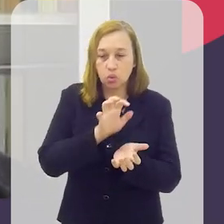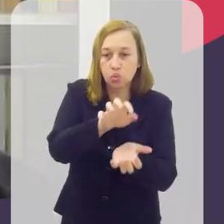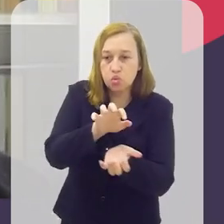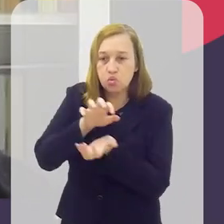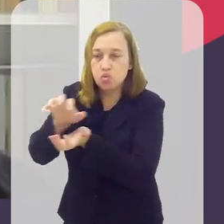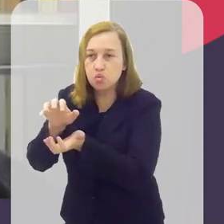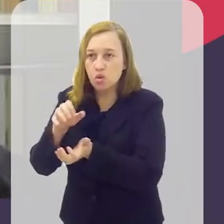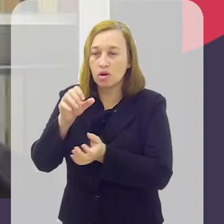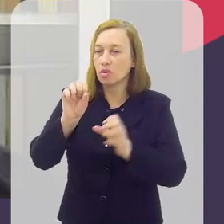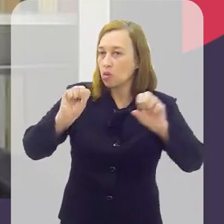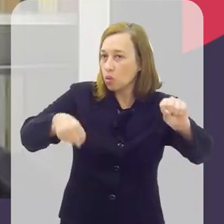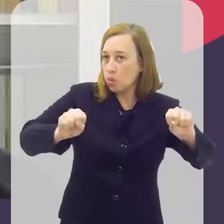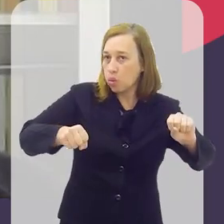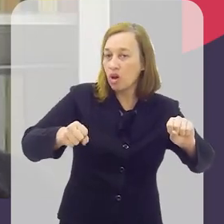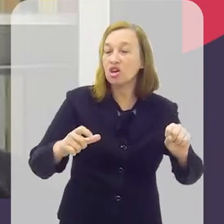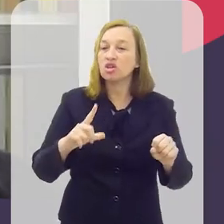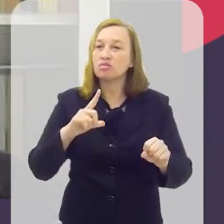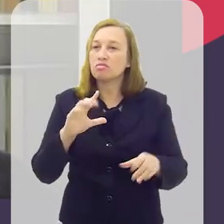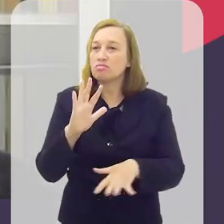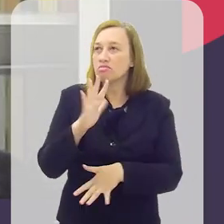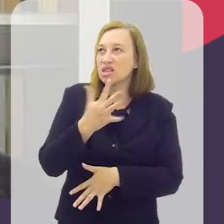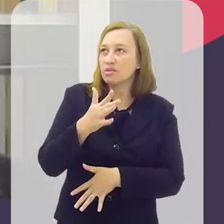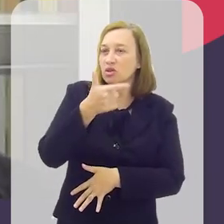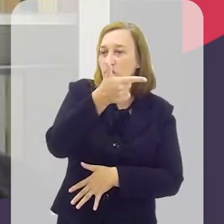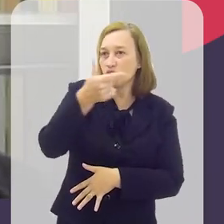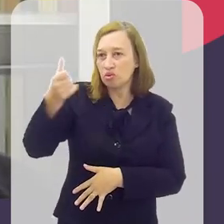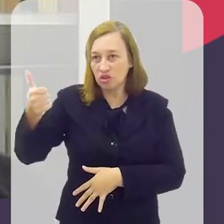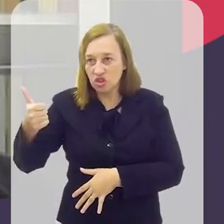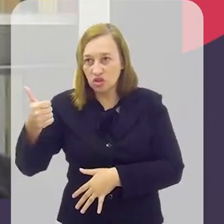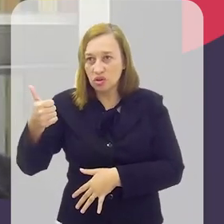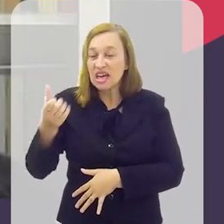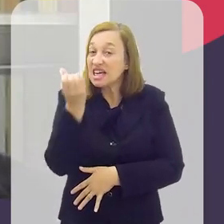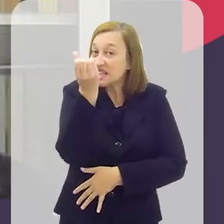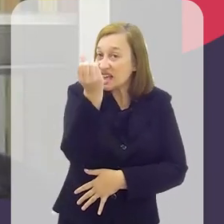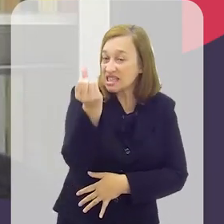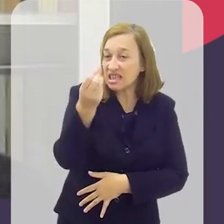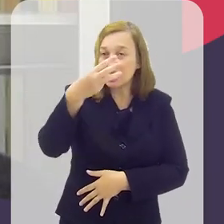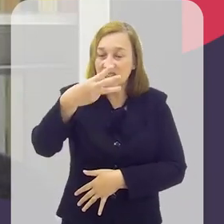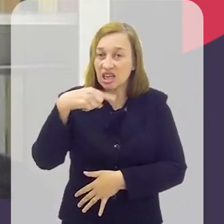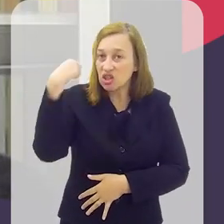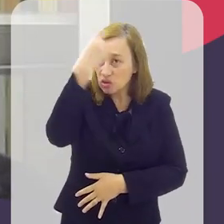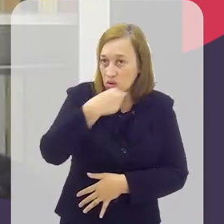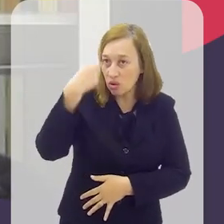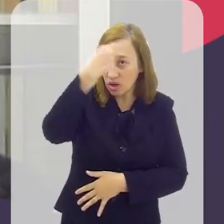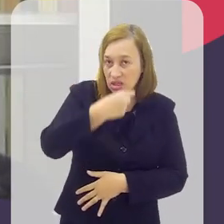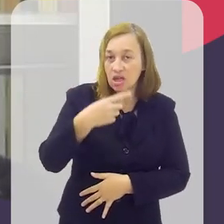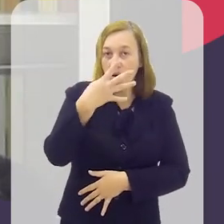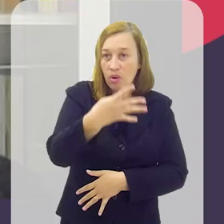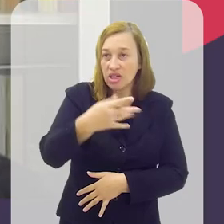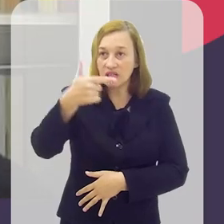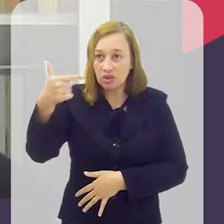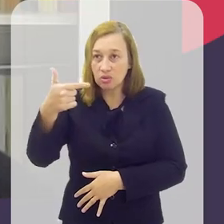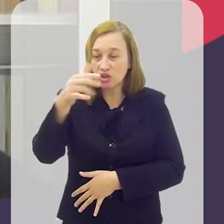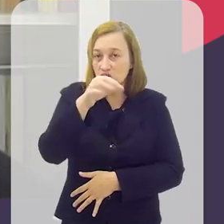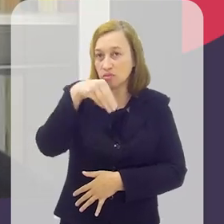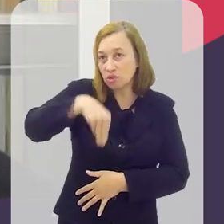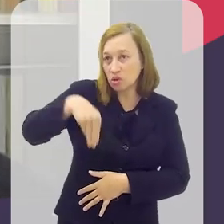tinham, tem uma média, tinham no momento da pesquisa em 2021, uma média de 63 horas e 42 minutos